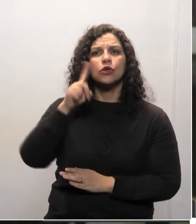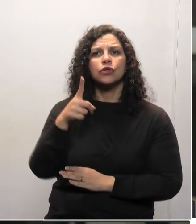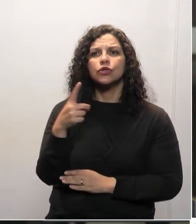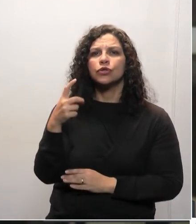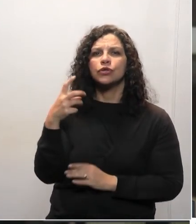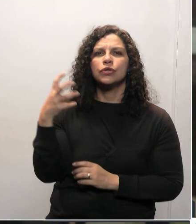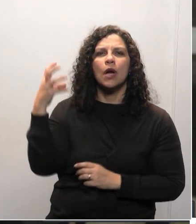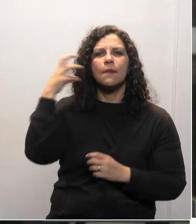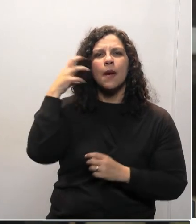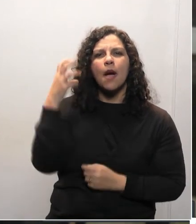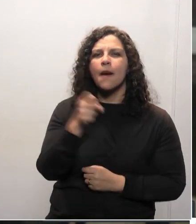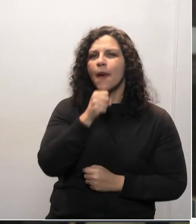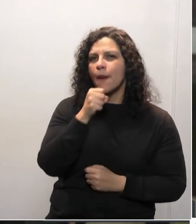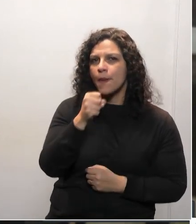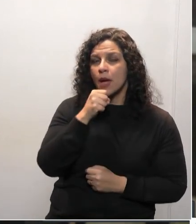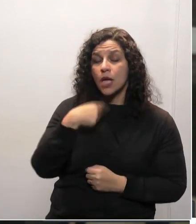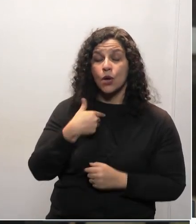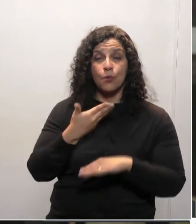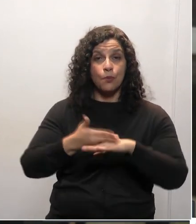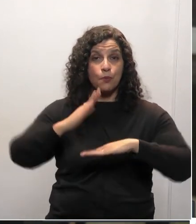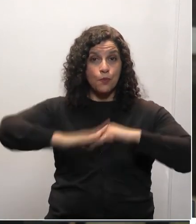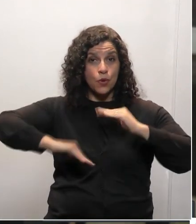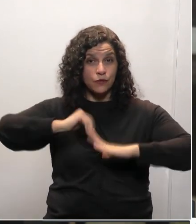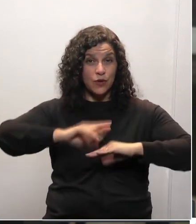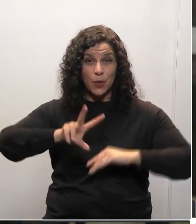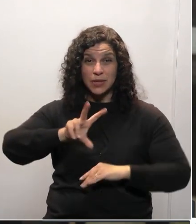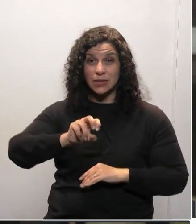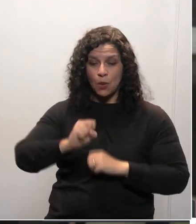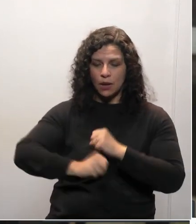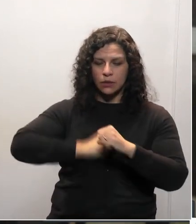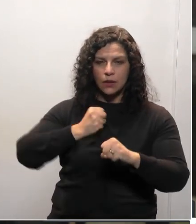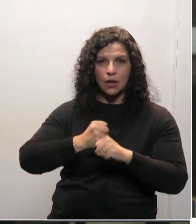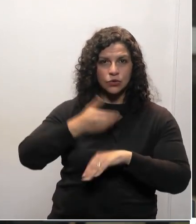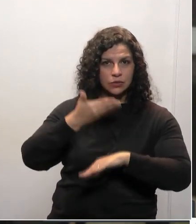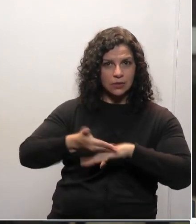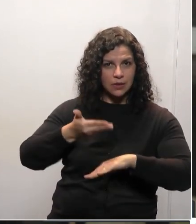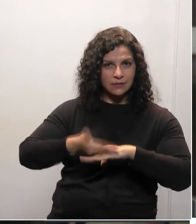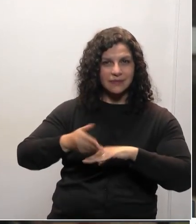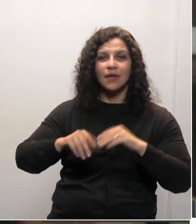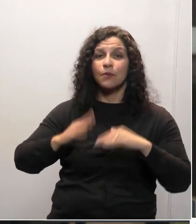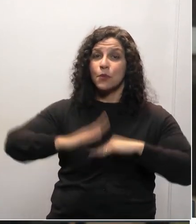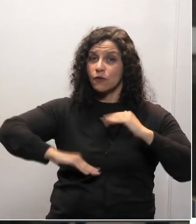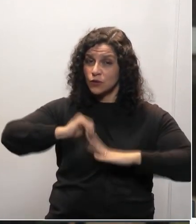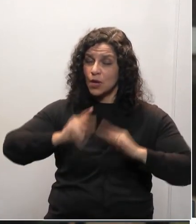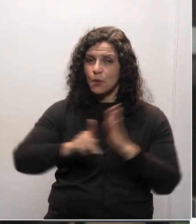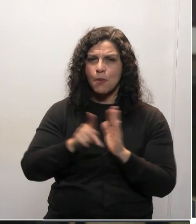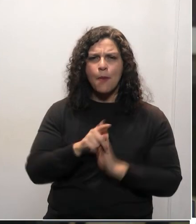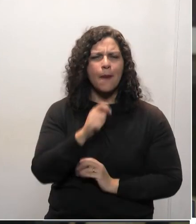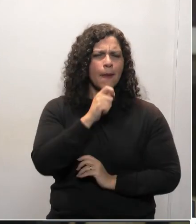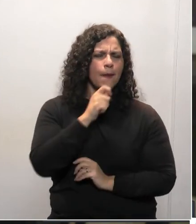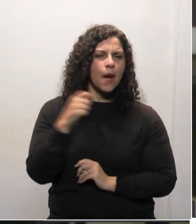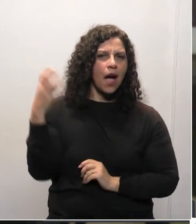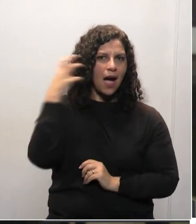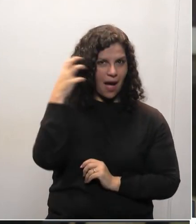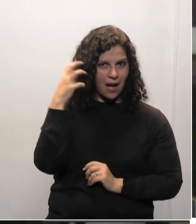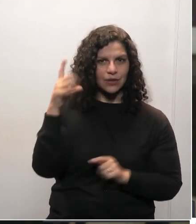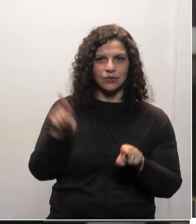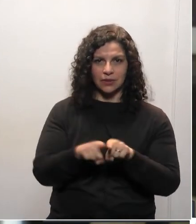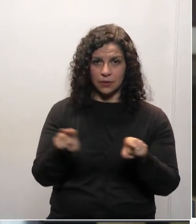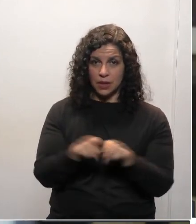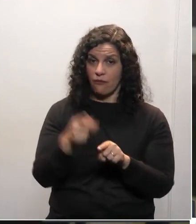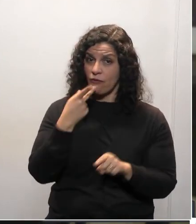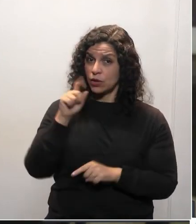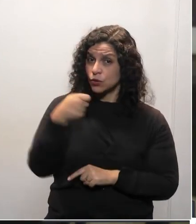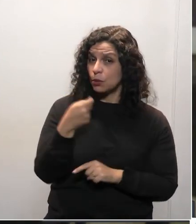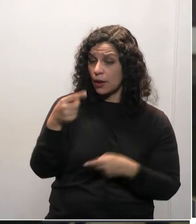eu tenho 50 anos de profissão como radialista, senhoras e senhoras, e não me furto nesse momento em falar de